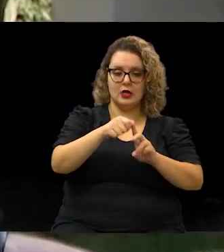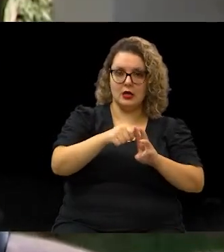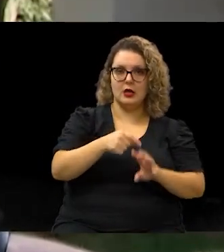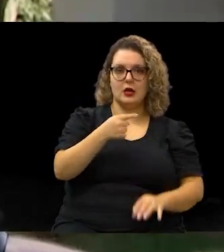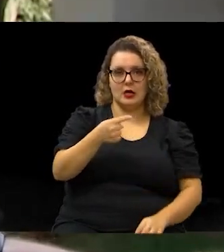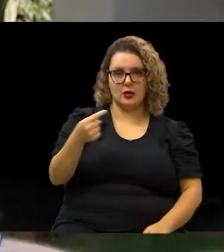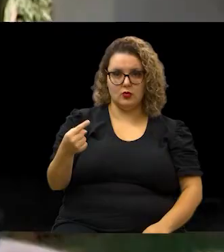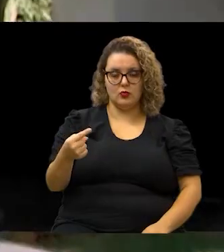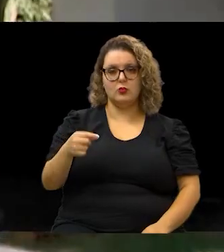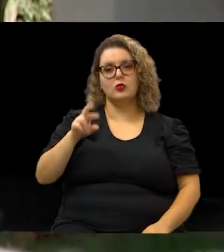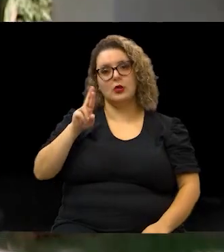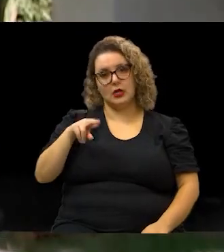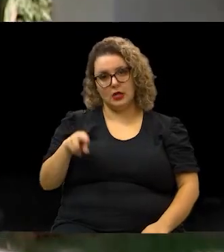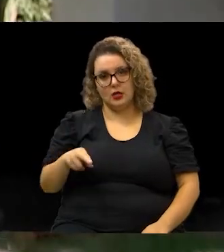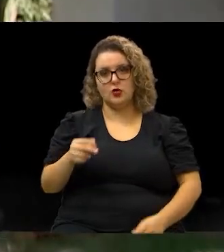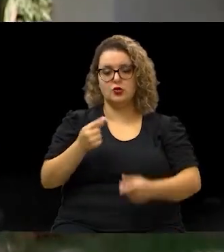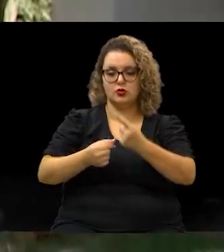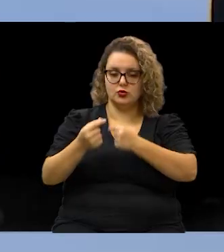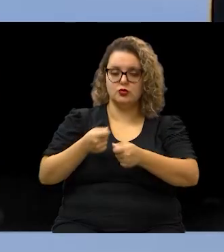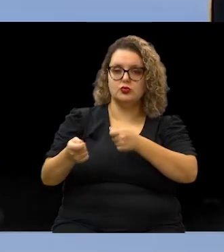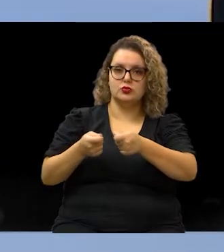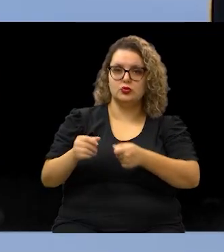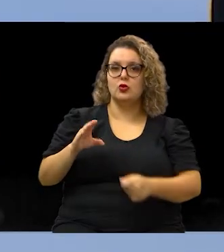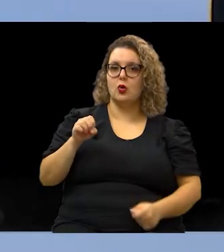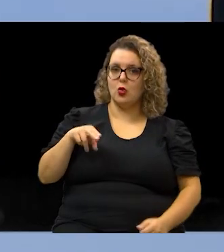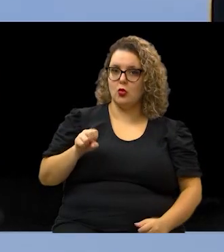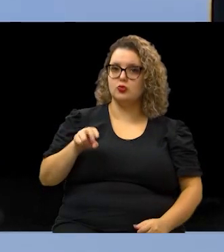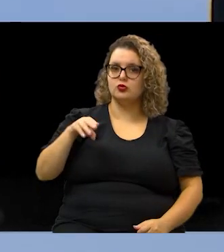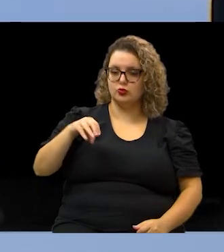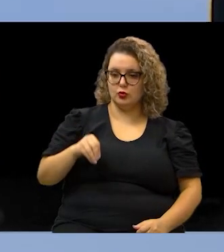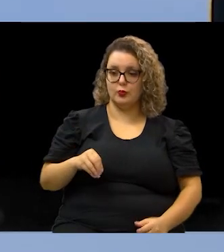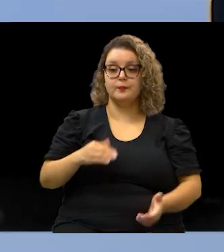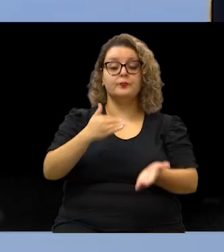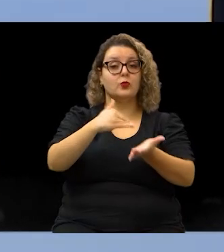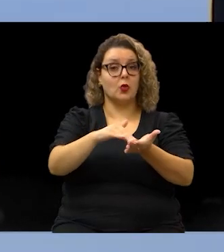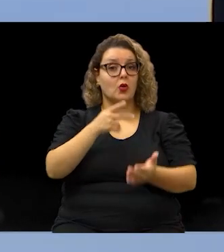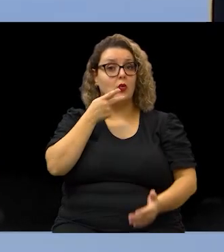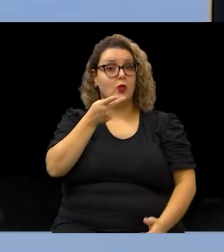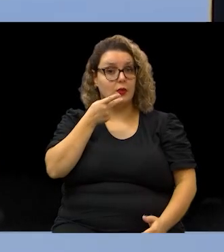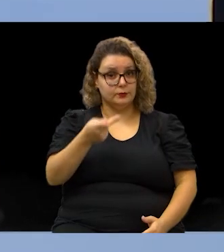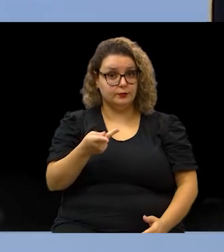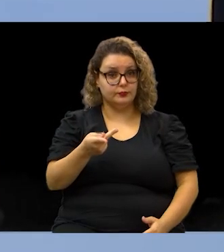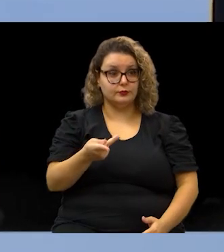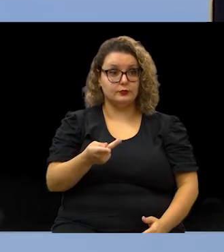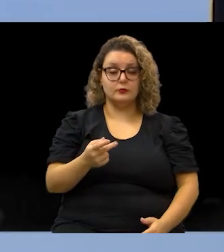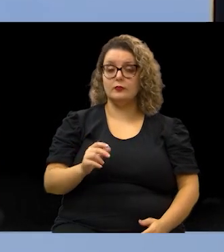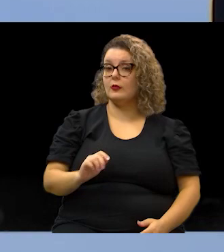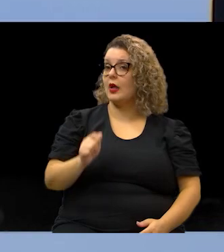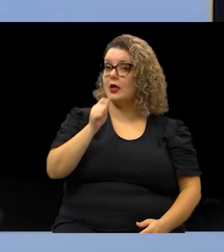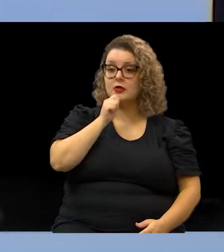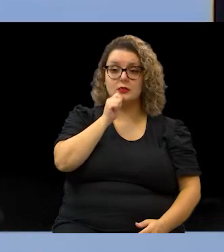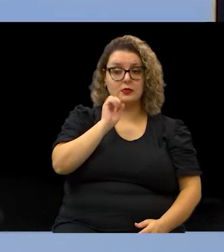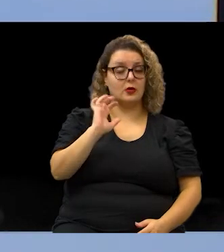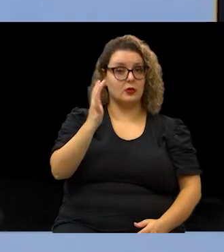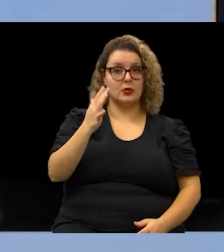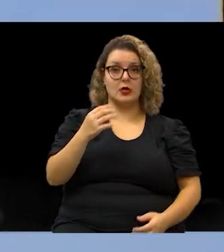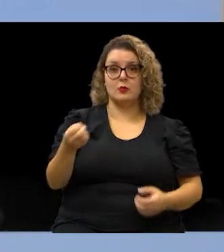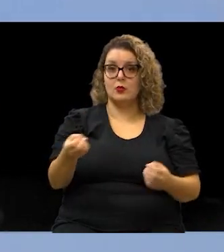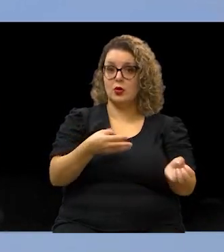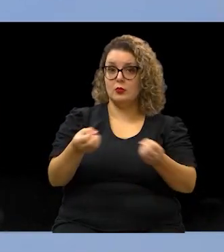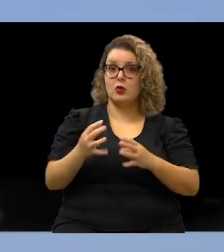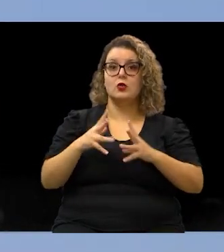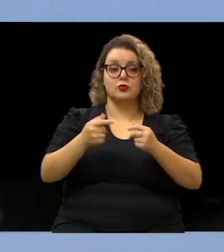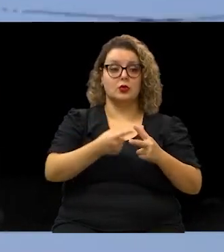Por conta dessa economia de consumo. O secretário reforça que, enquanto não ocorre toda a modernização, toda a